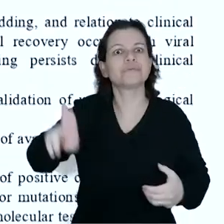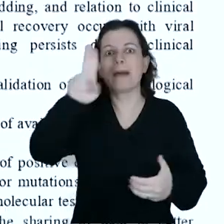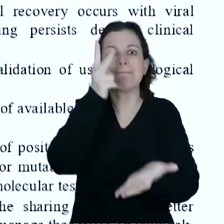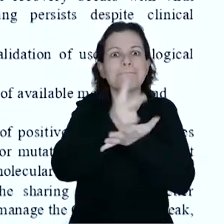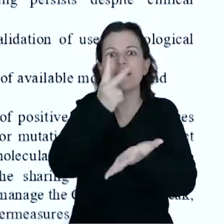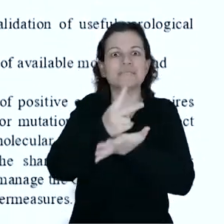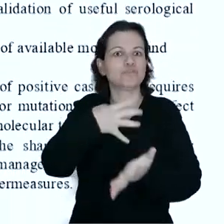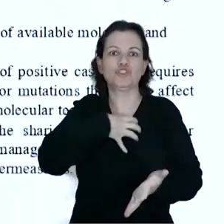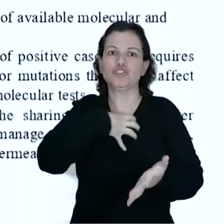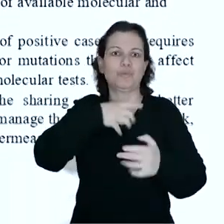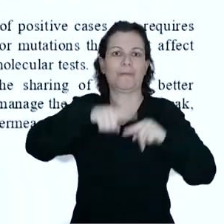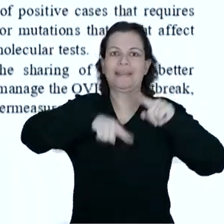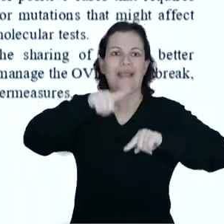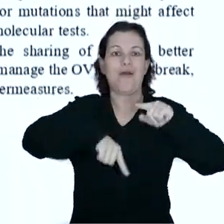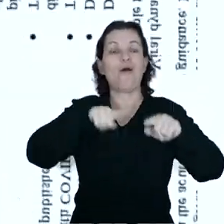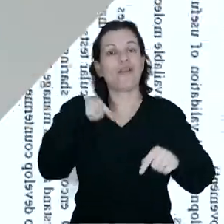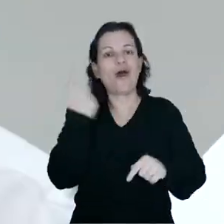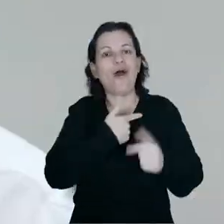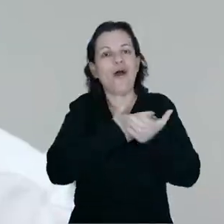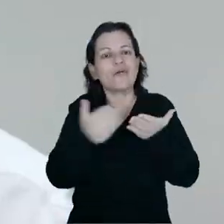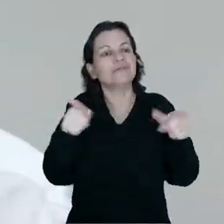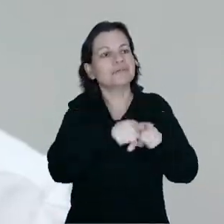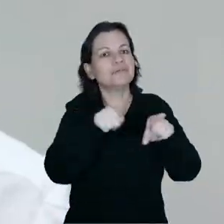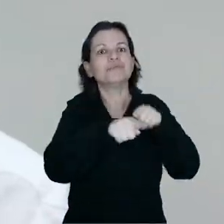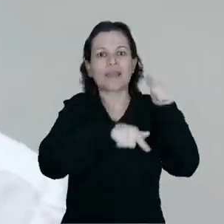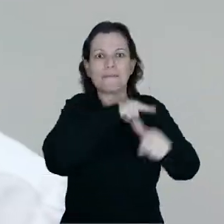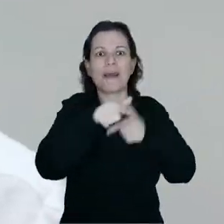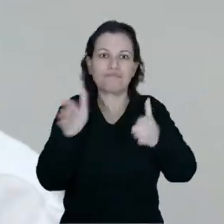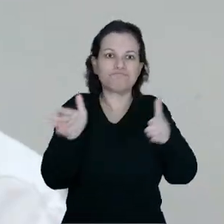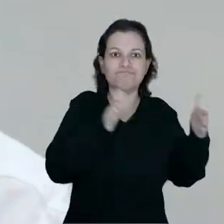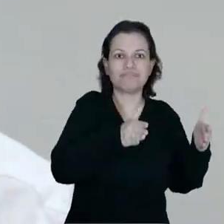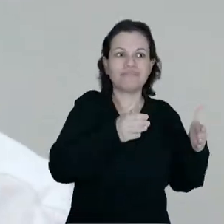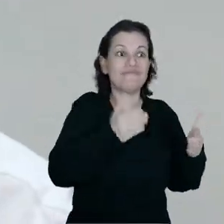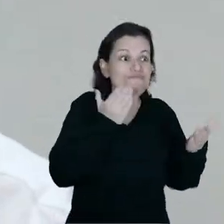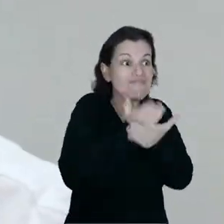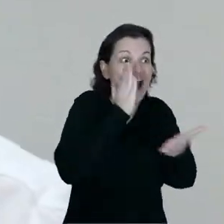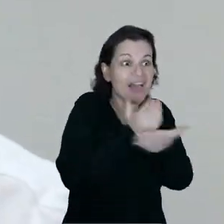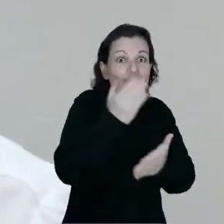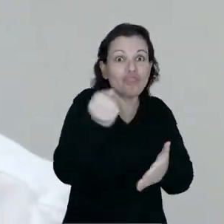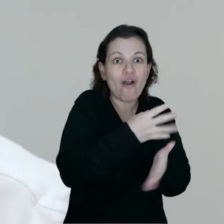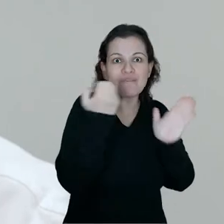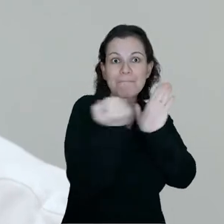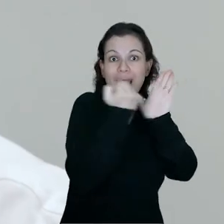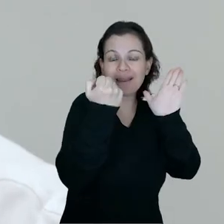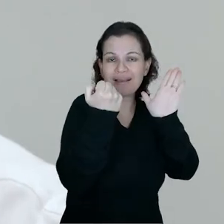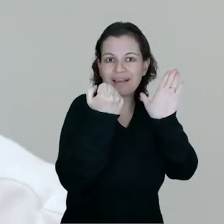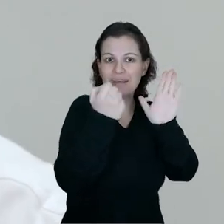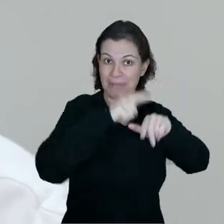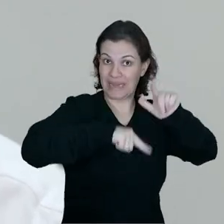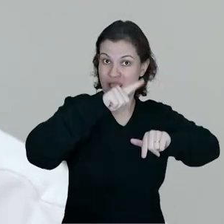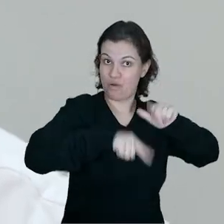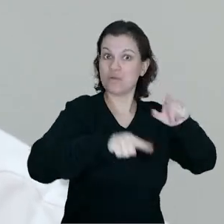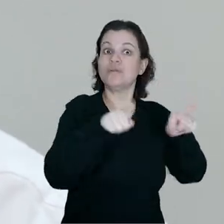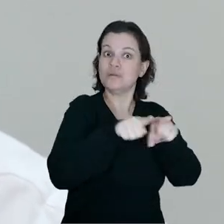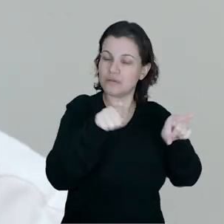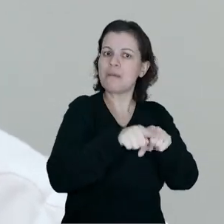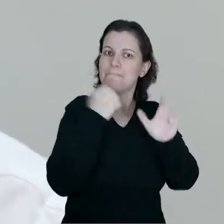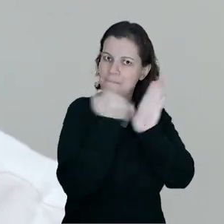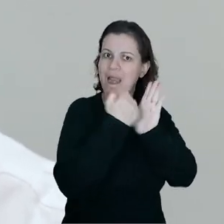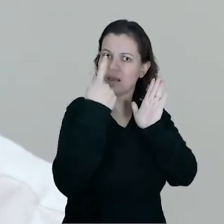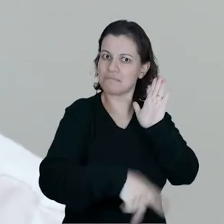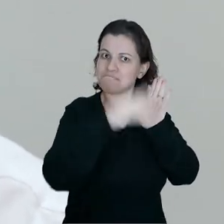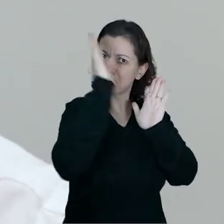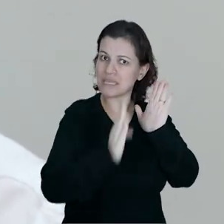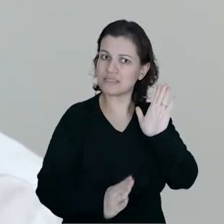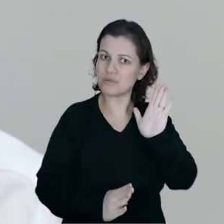usar os mesmos tipos de insumos. Então, nós começamos também um trabalho em paralelo para validar novas marcas de insumos e, inclusive,